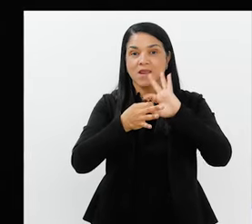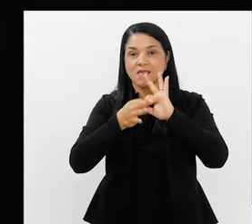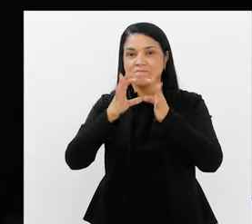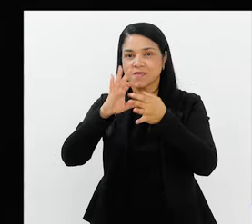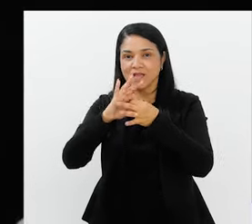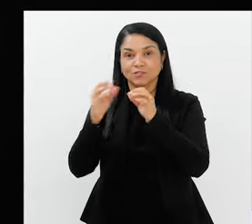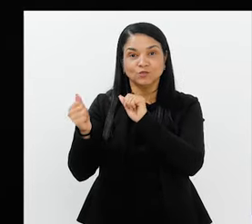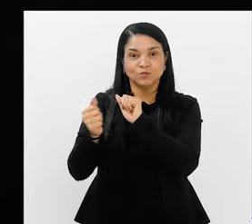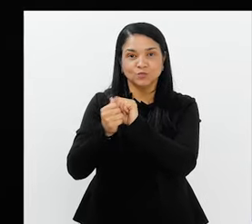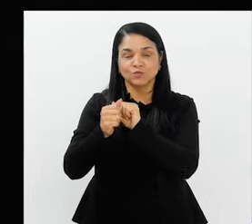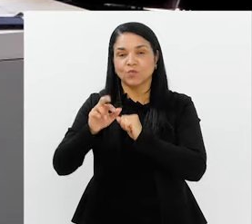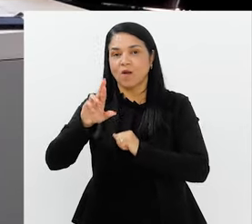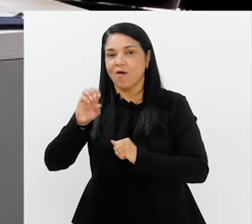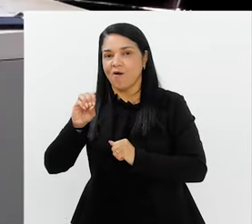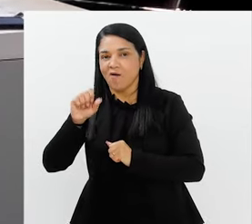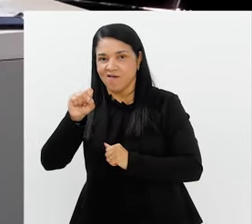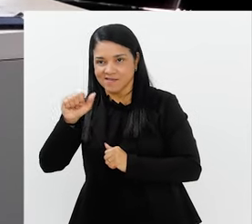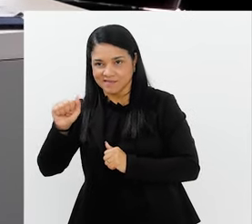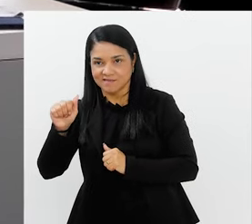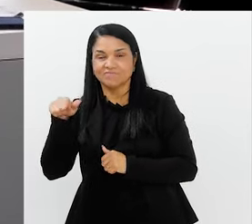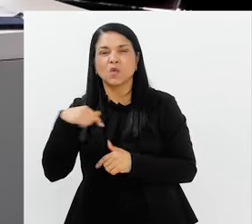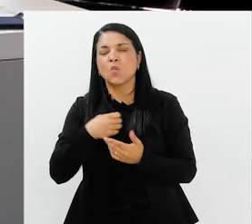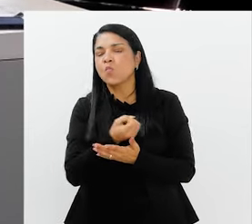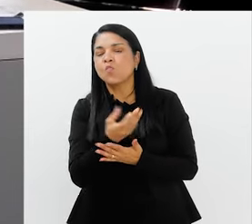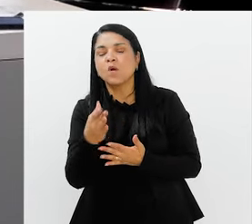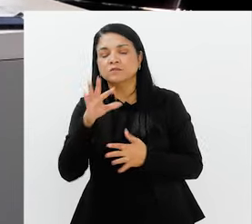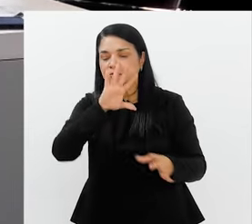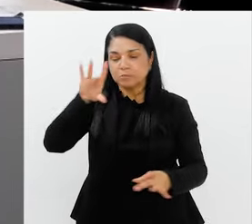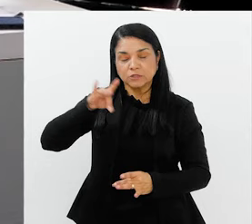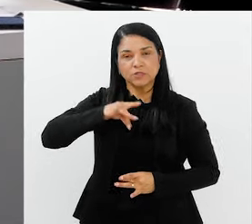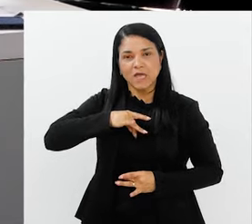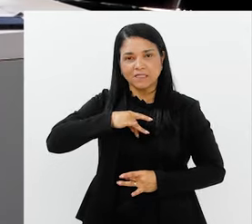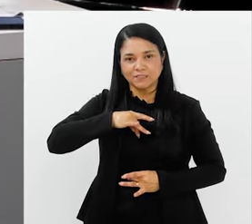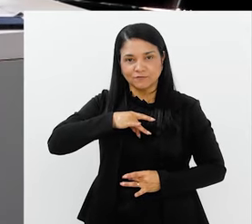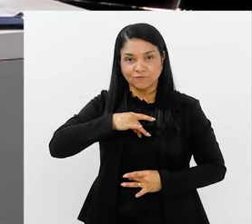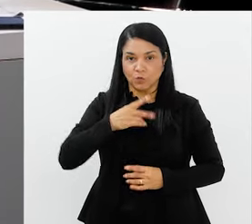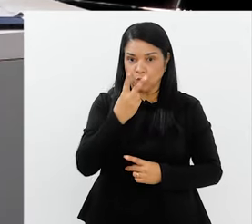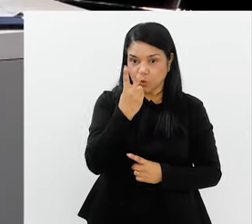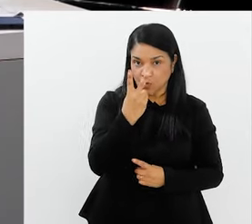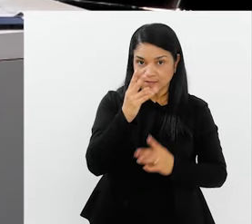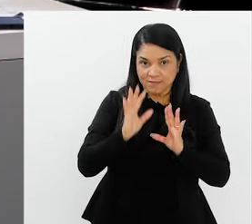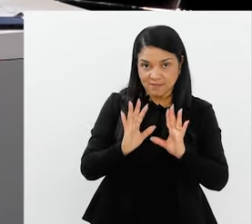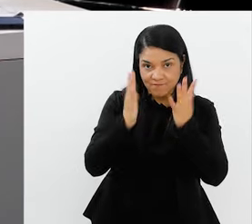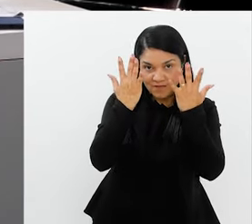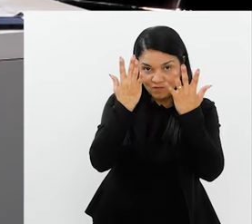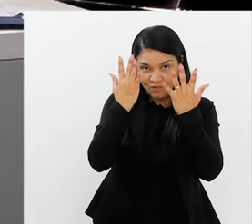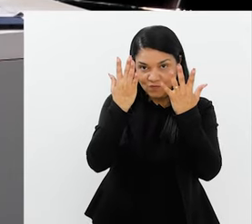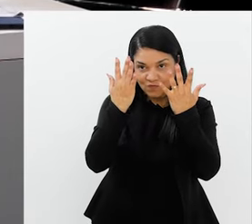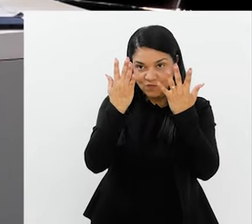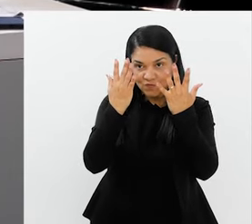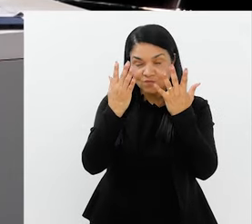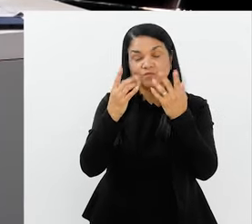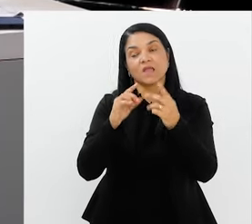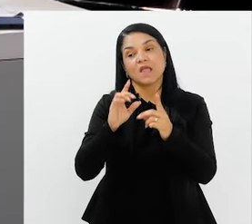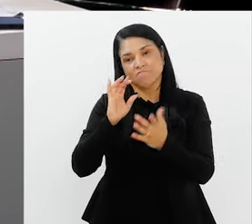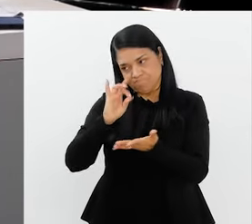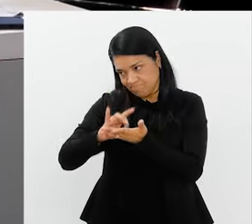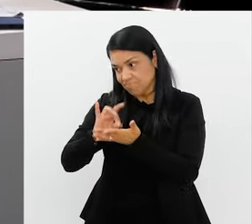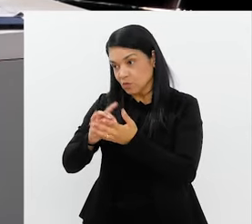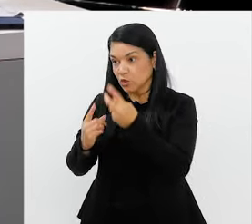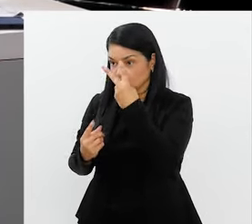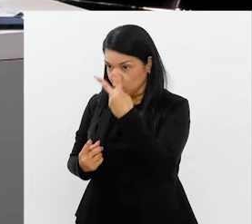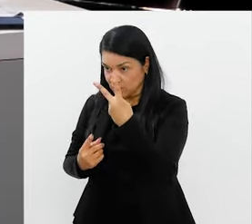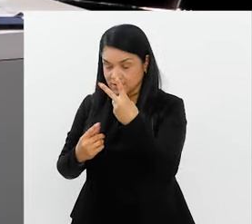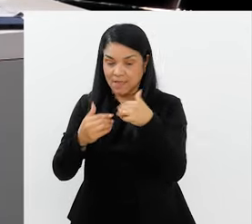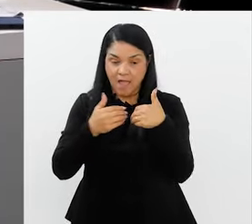coisa louca. pouco da... Quantos personagens você fez na maquiagem? Na verdade... Foram dois eventos, né. Na verdade, eram